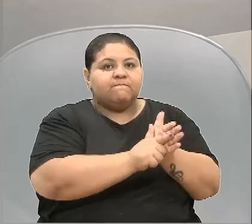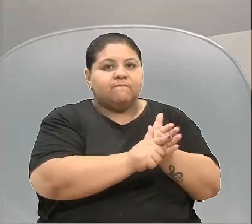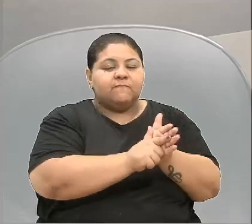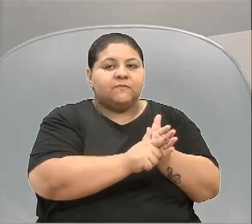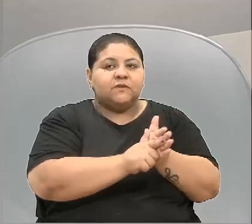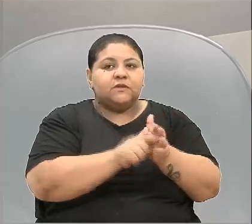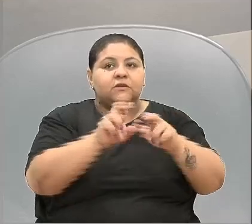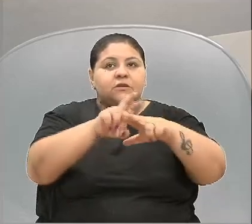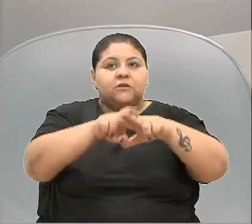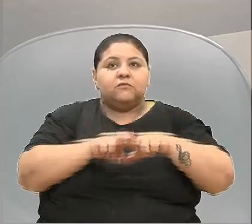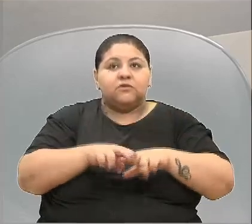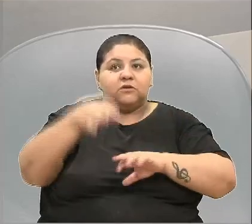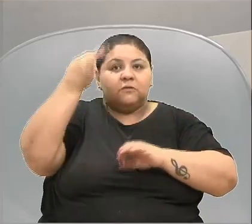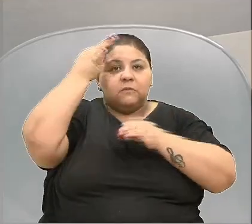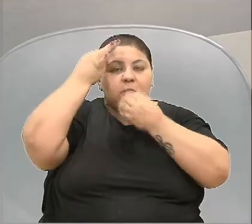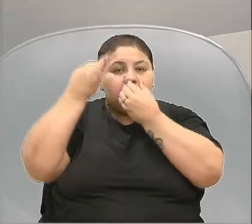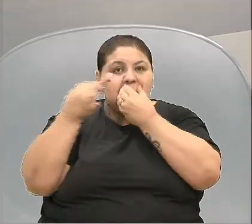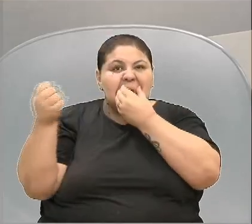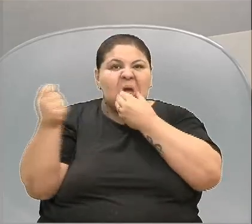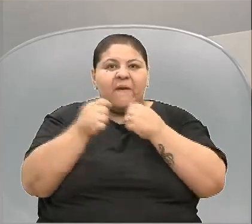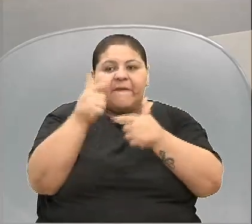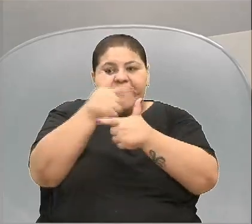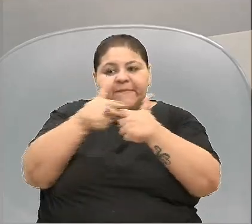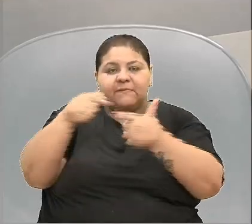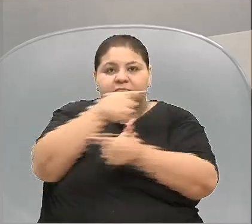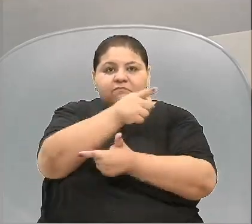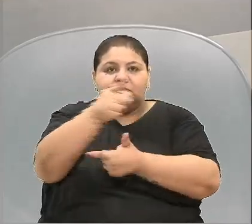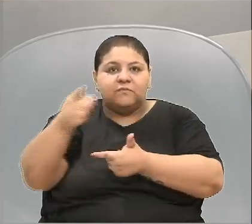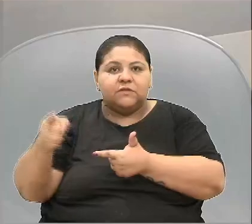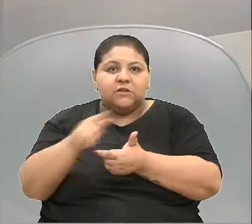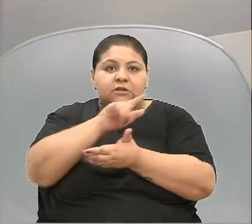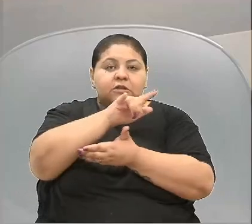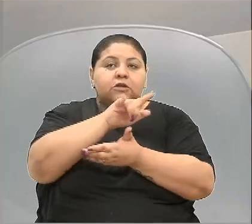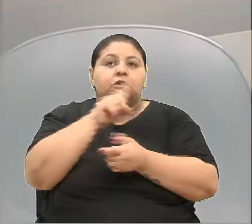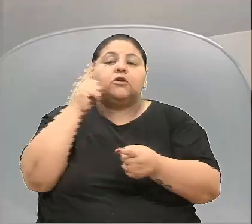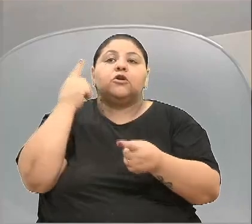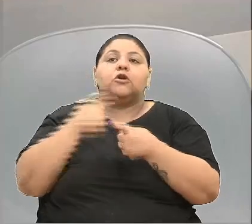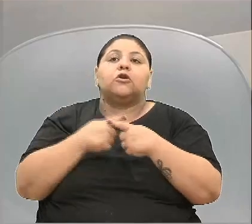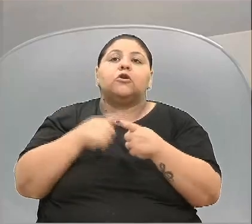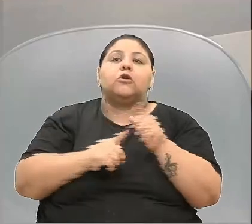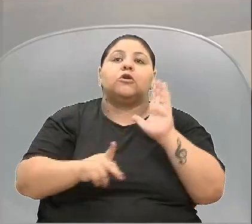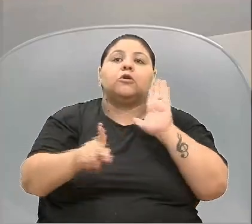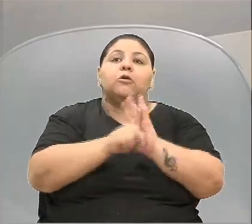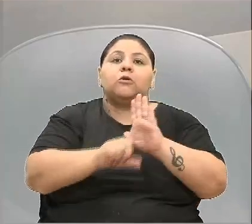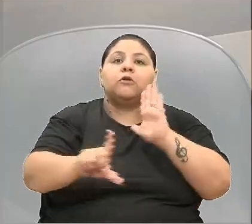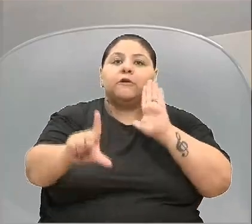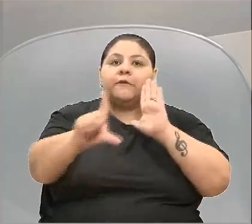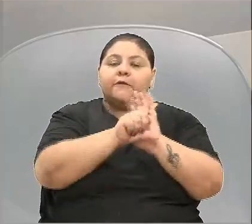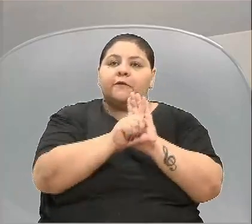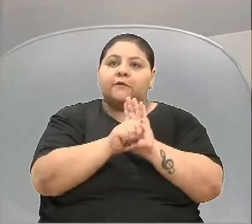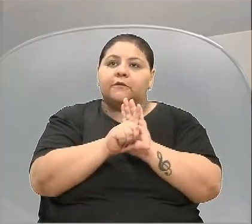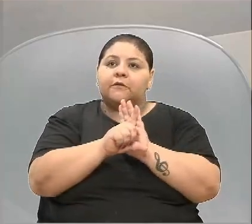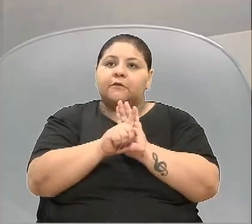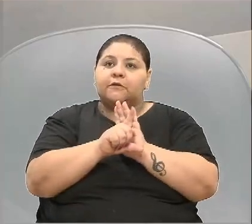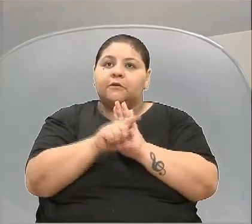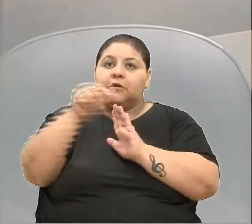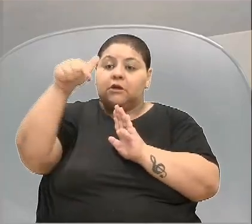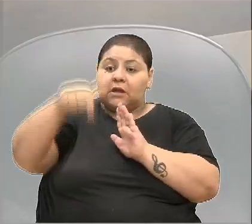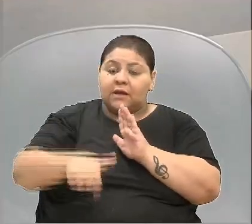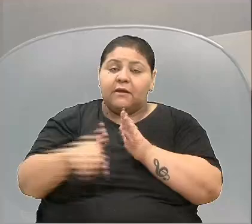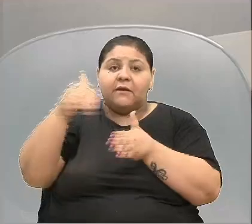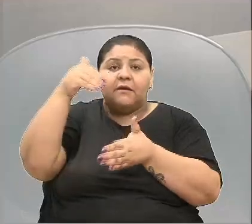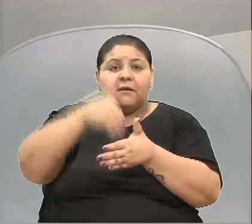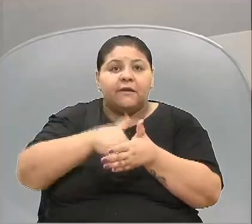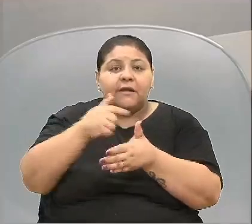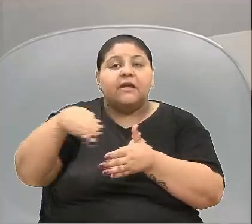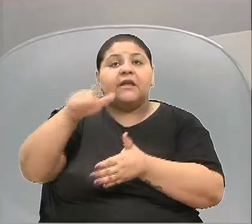quis entender e poder dividir com os colegas o do porquê que esse projeto de lei veio para cá, o vereador Sandro, que